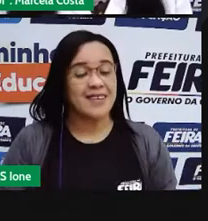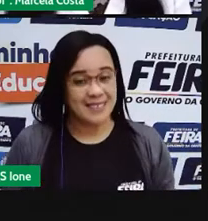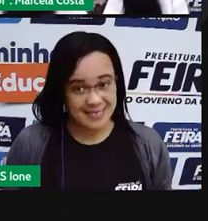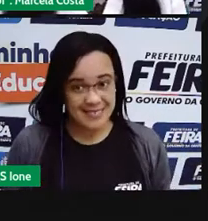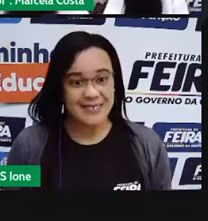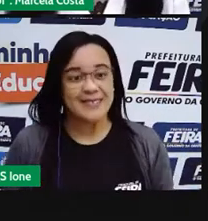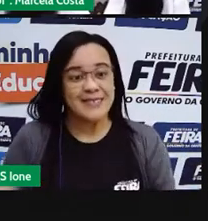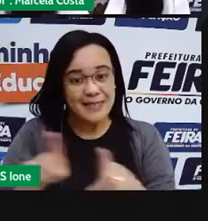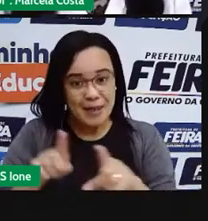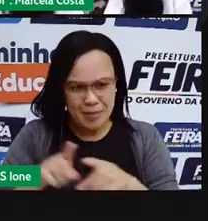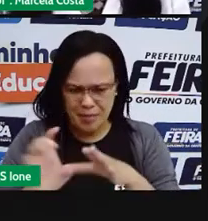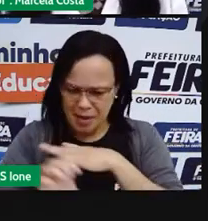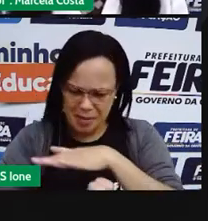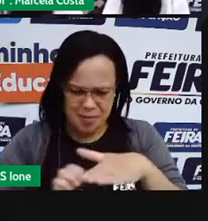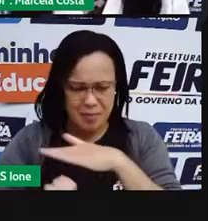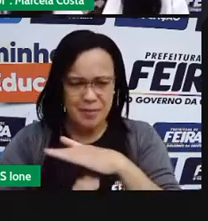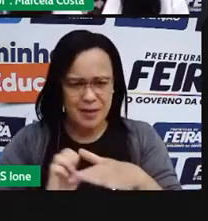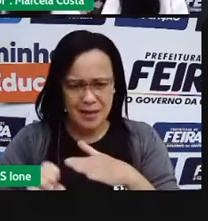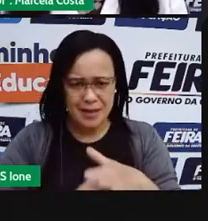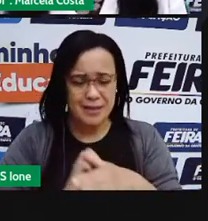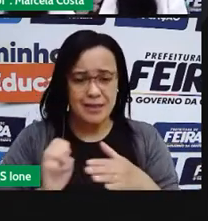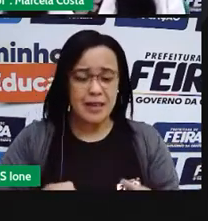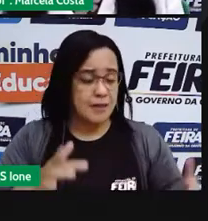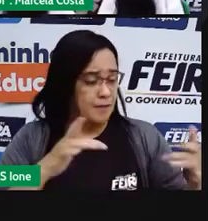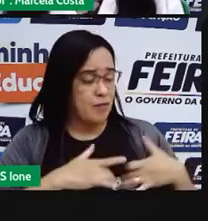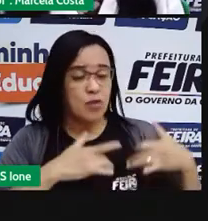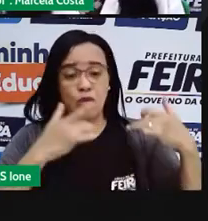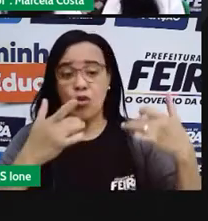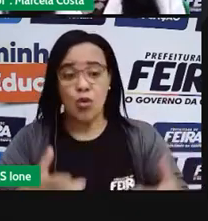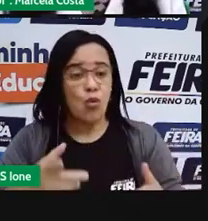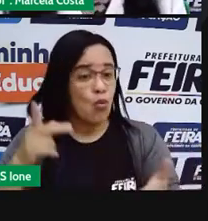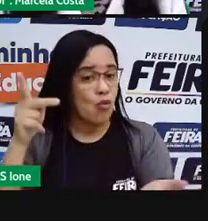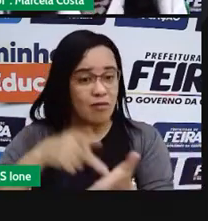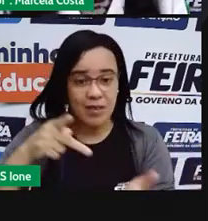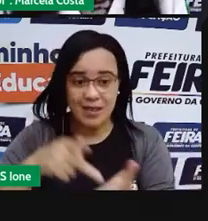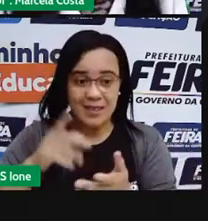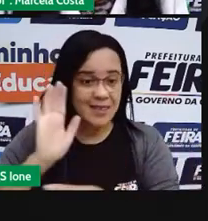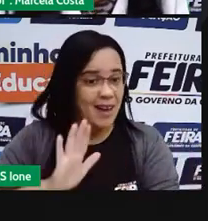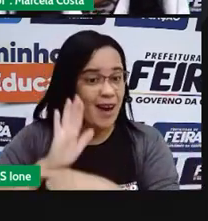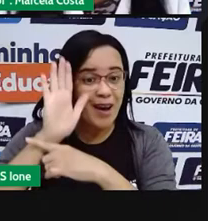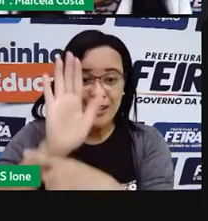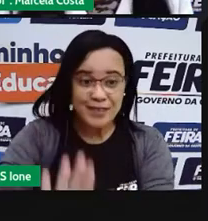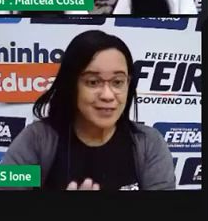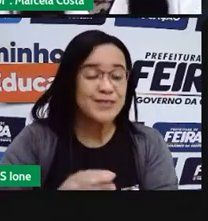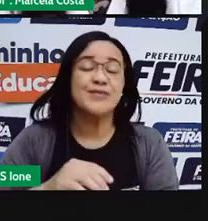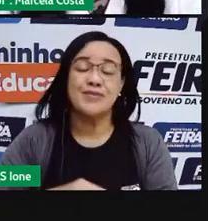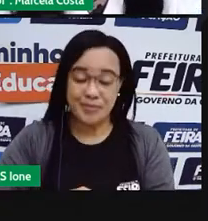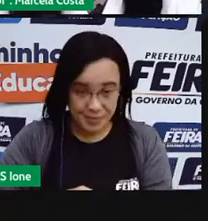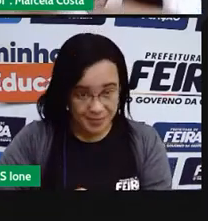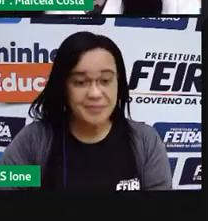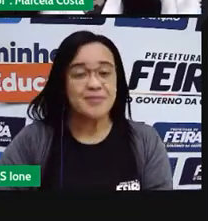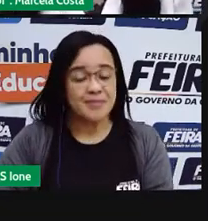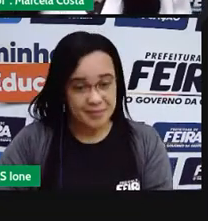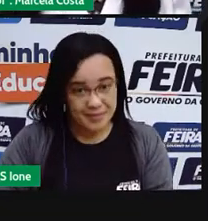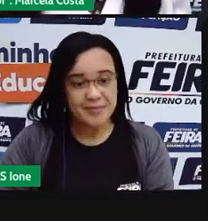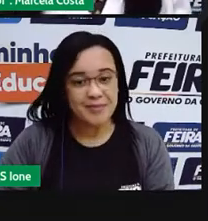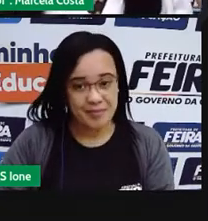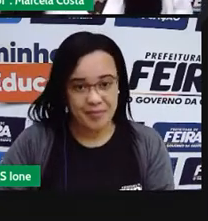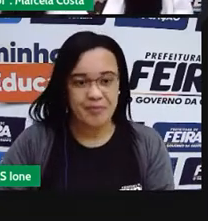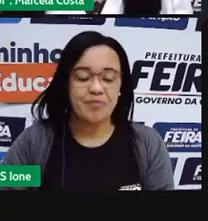Pelo gerar seus familiares, eles conhecem alguma empresa, a cidade mística do que eles estão falando, ou de uma empresa